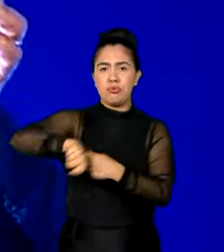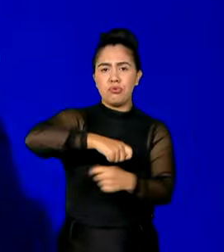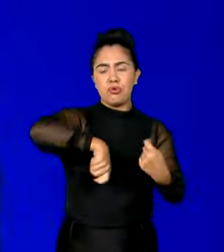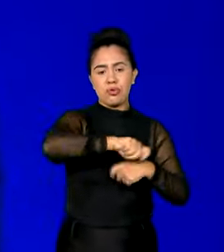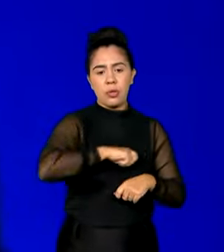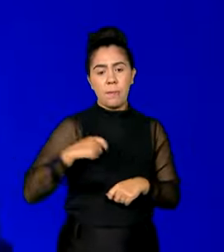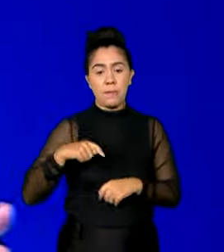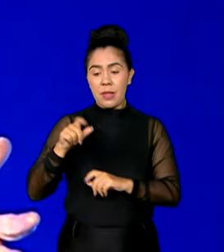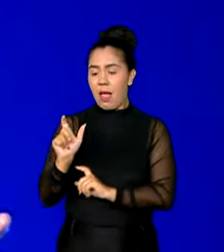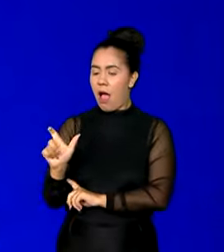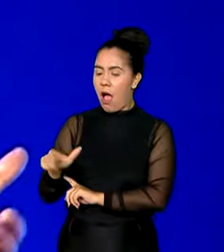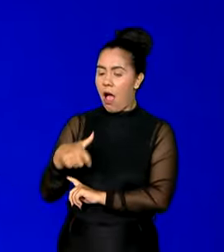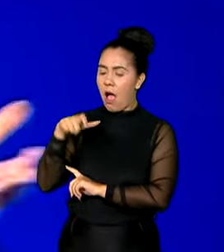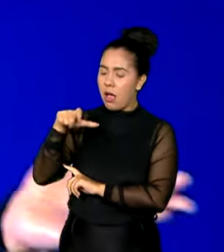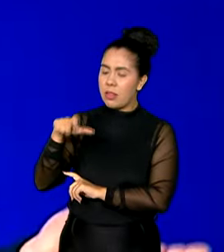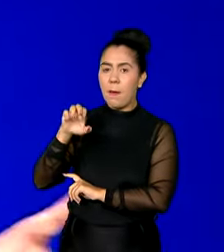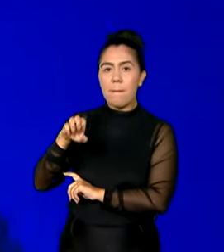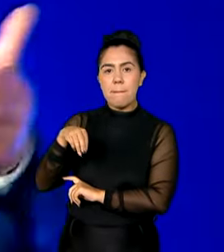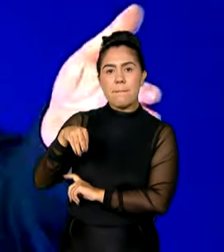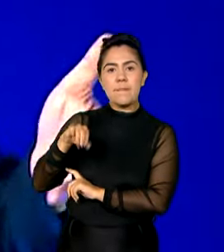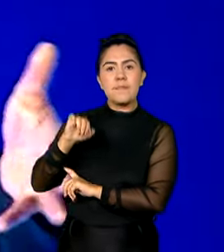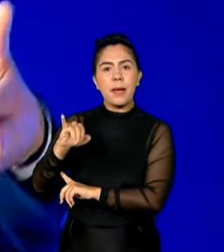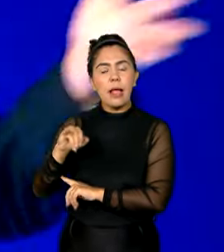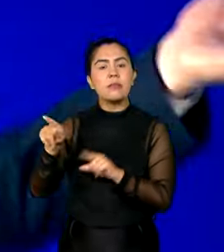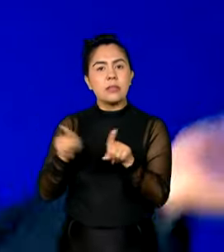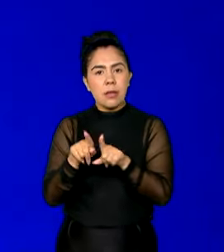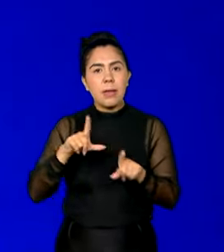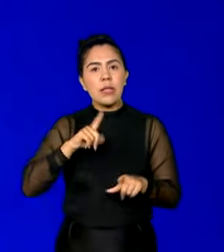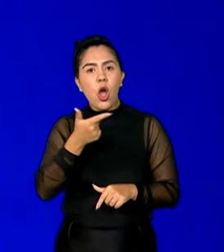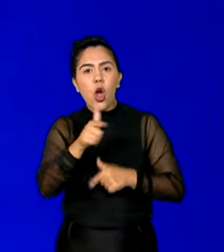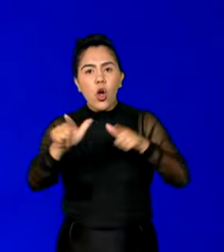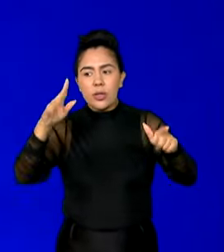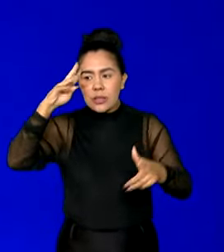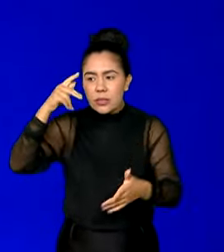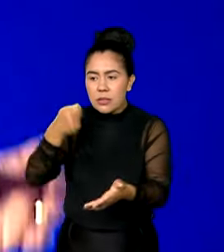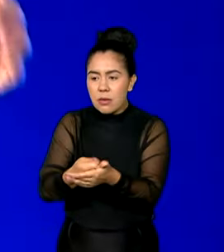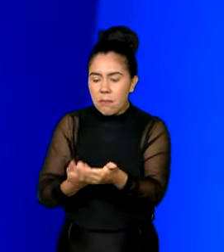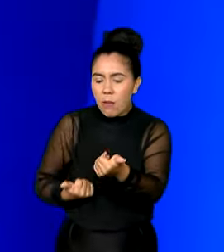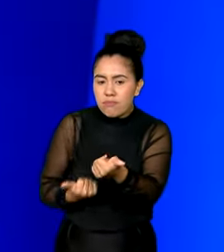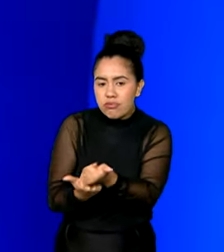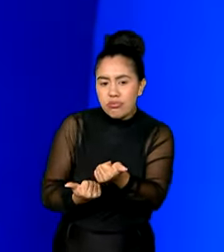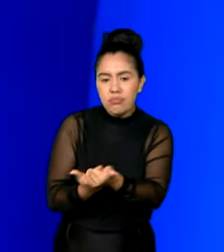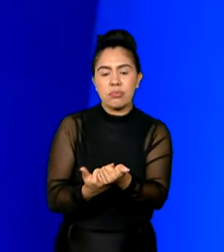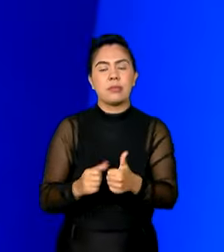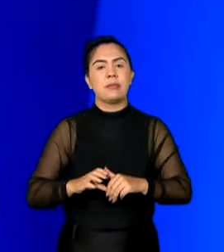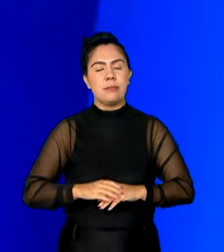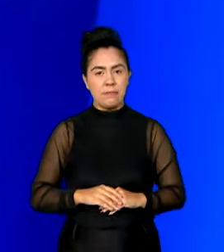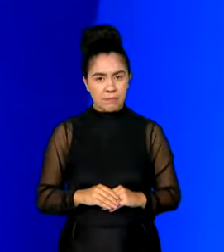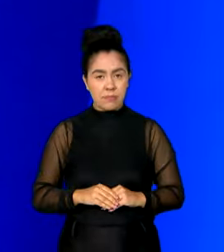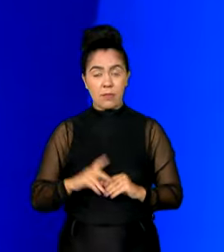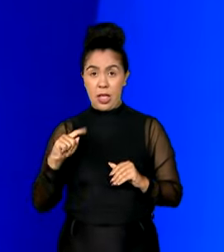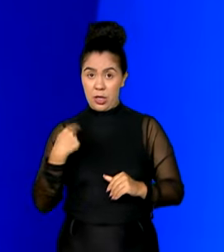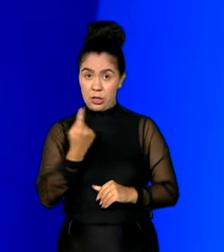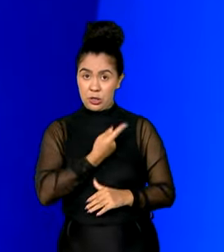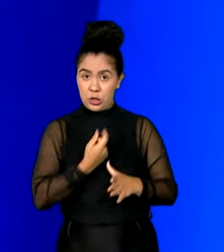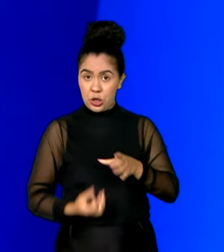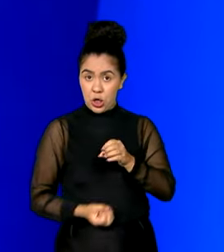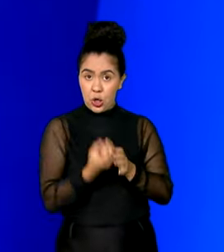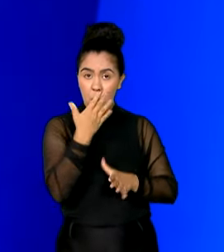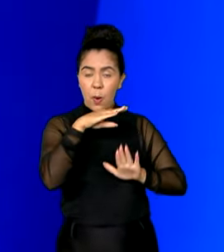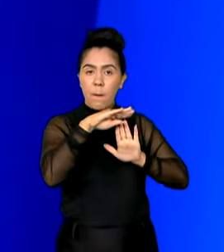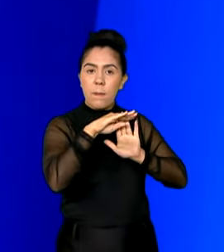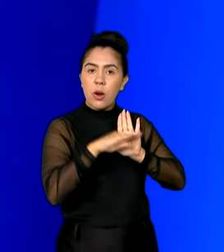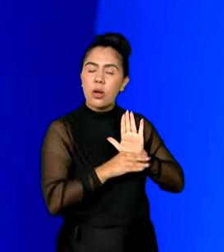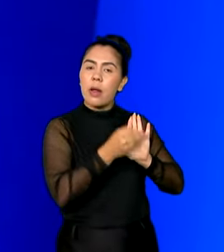cartão meio, o governo adotou recentemente outras medidas para apoiar pequenos negócios. Então nós criamos um programa especial